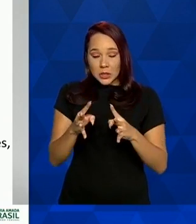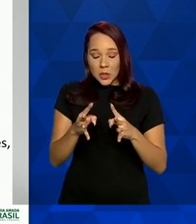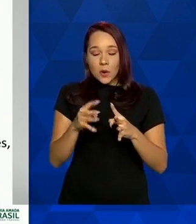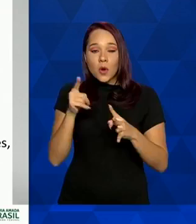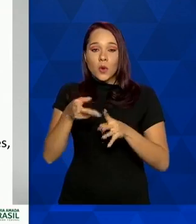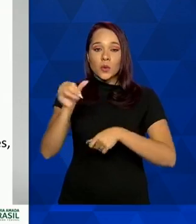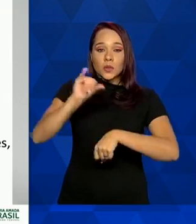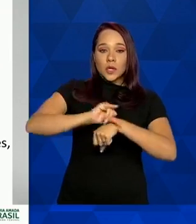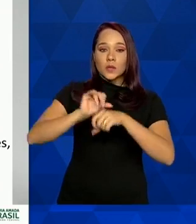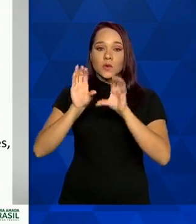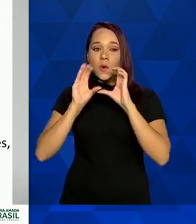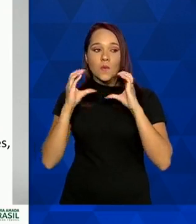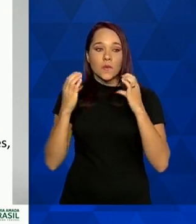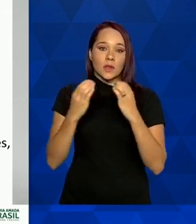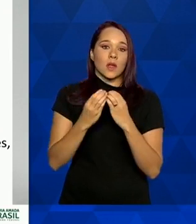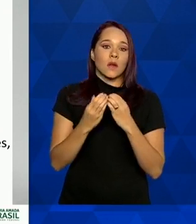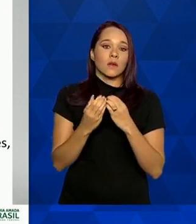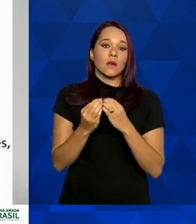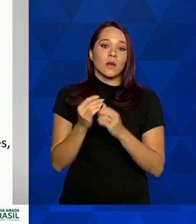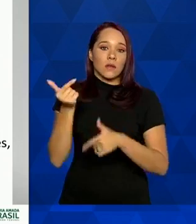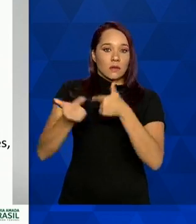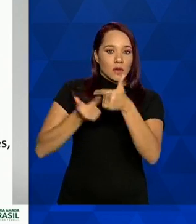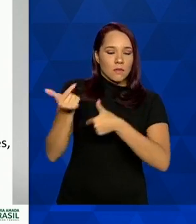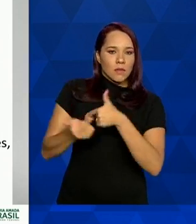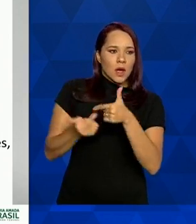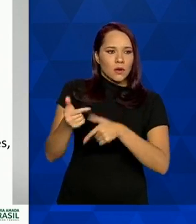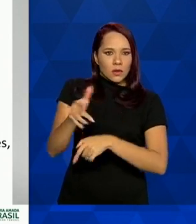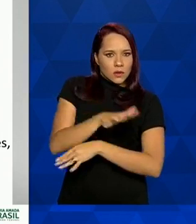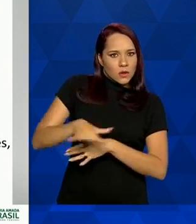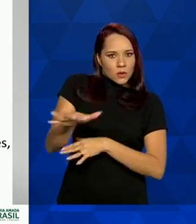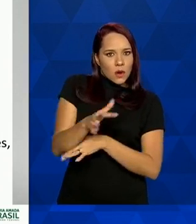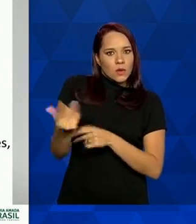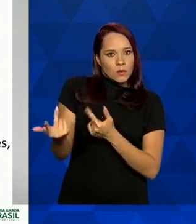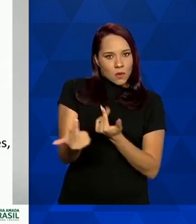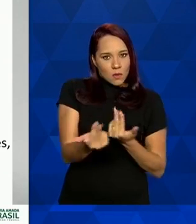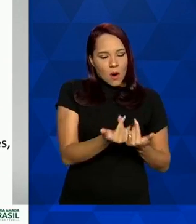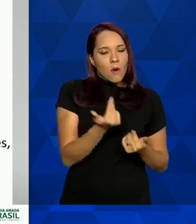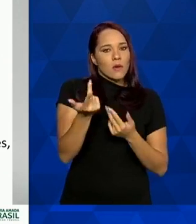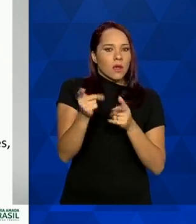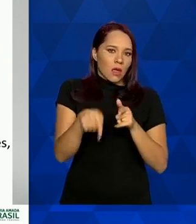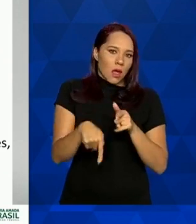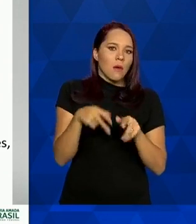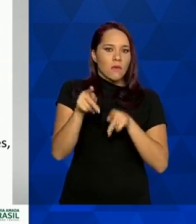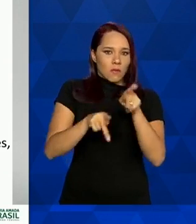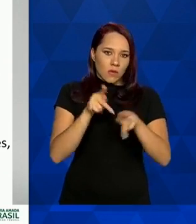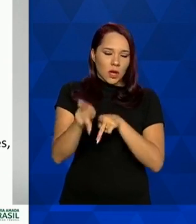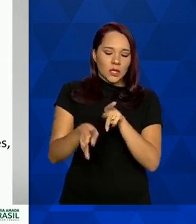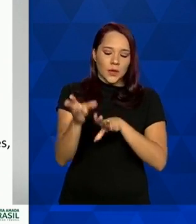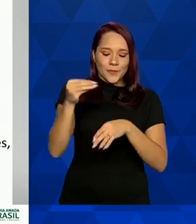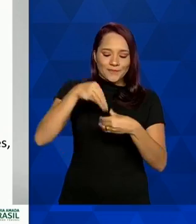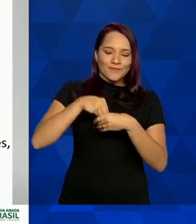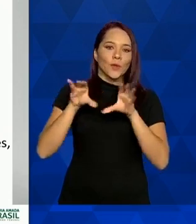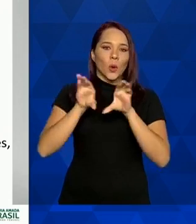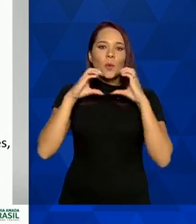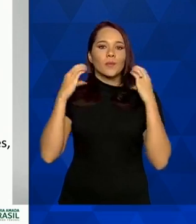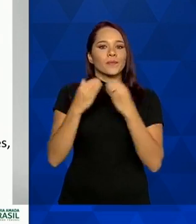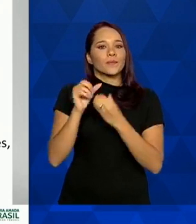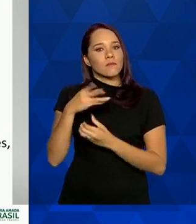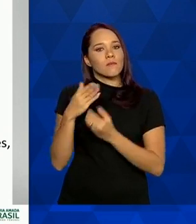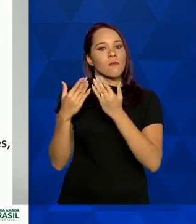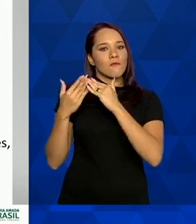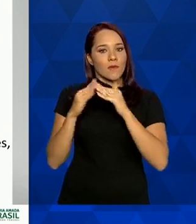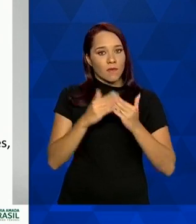com os centros comunitários, porque elas trabalham no mesmo território de população residente em comunidades ou favelas.